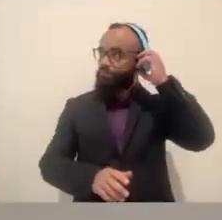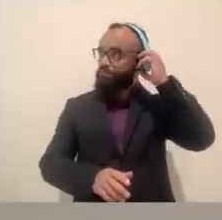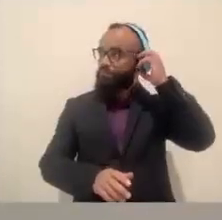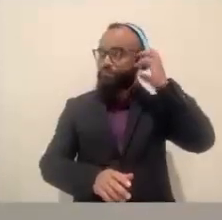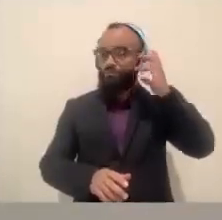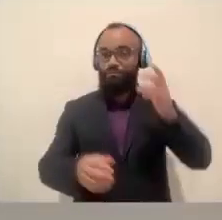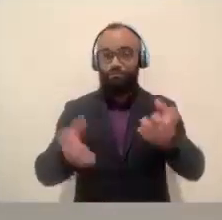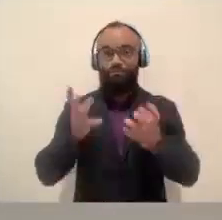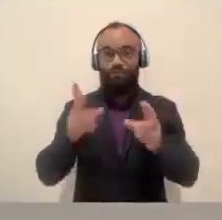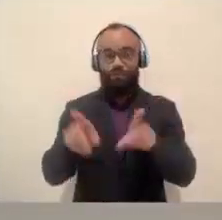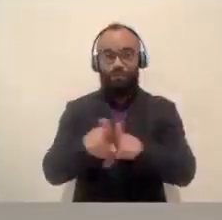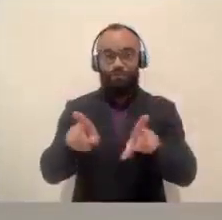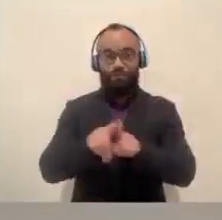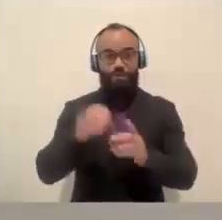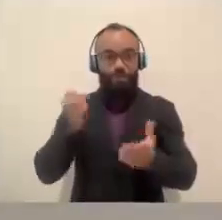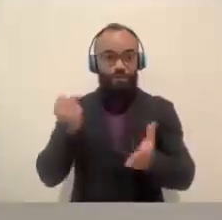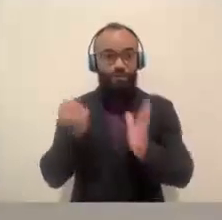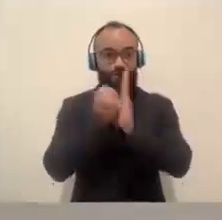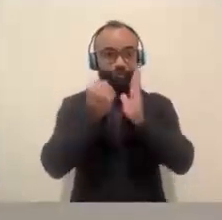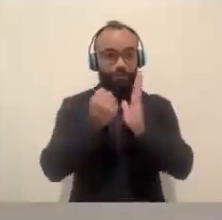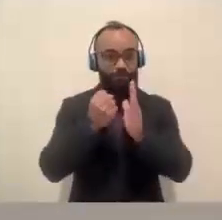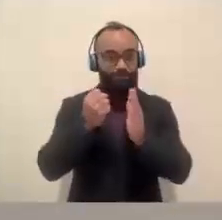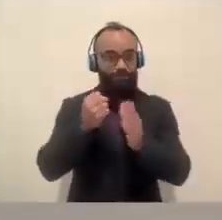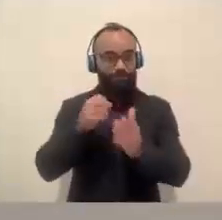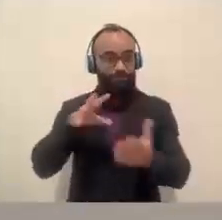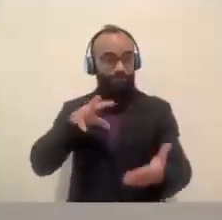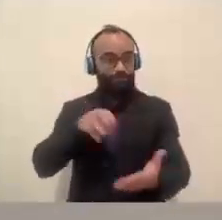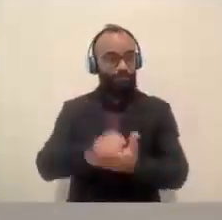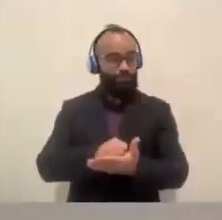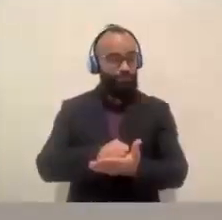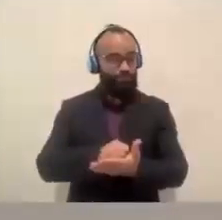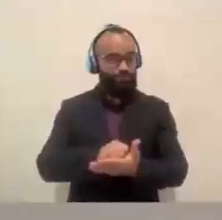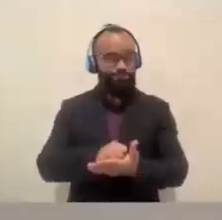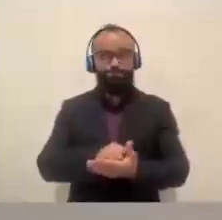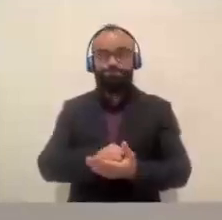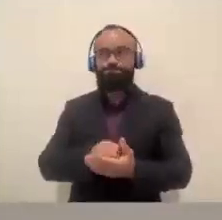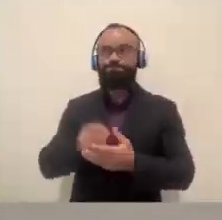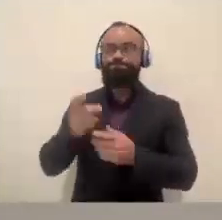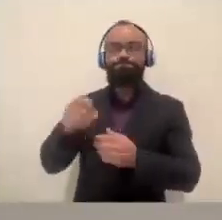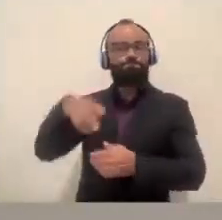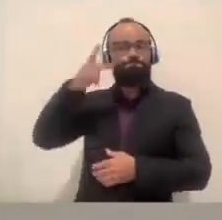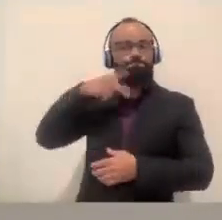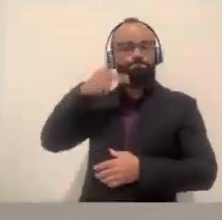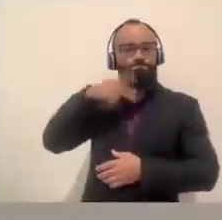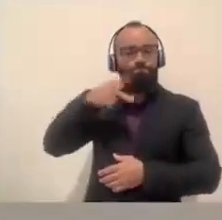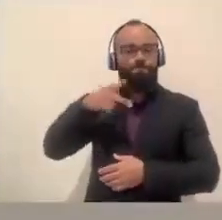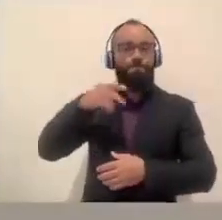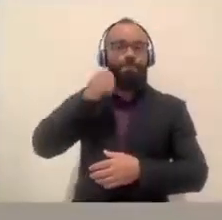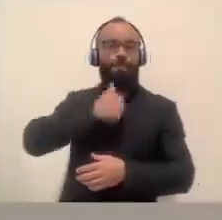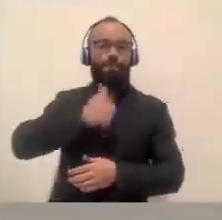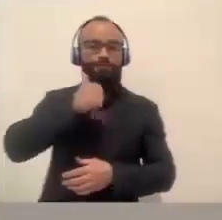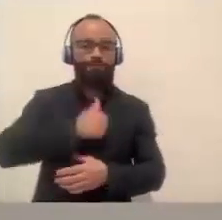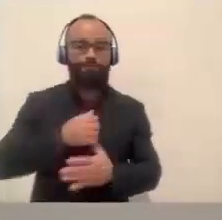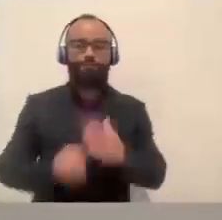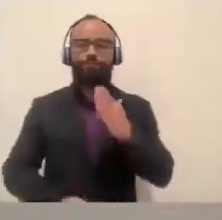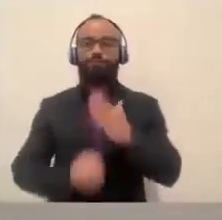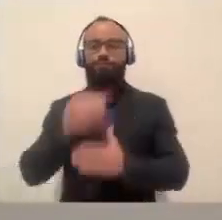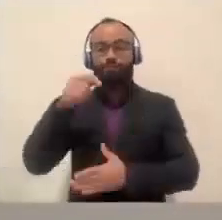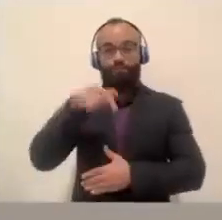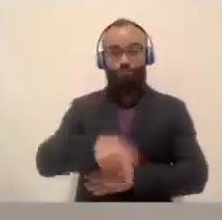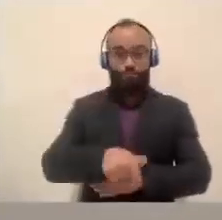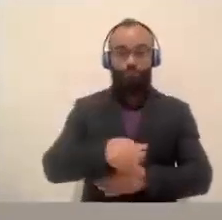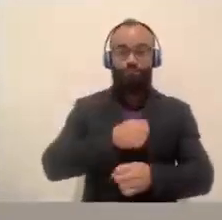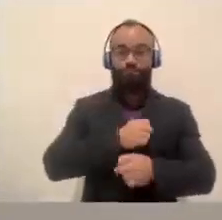senhor presidente, já lhe pedi, vou lhe pedir novamente, Procuradoria da Mulher foi implantada em 2019 nessa Câmara. O Brasil